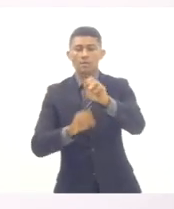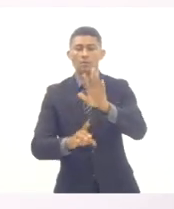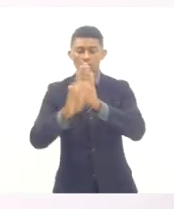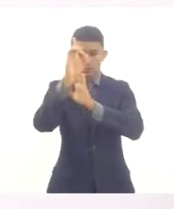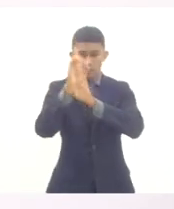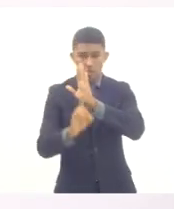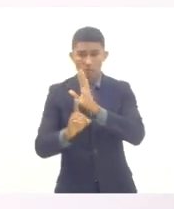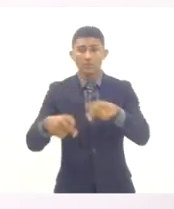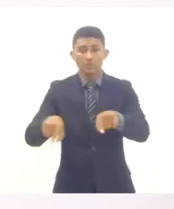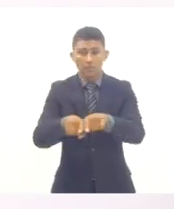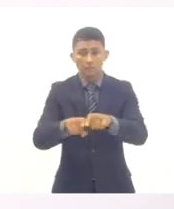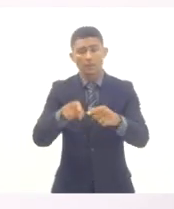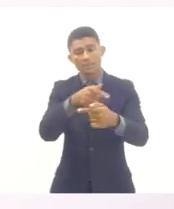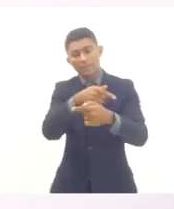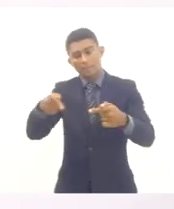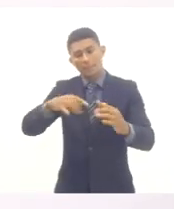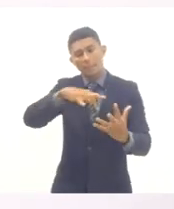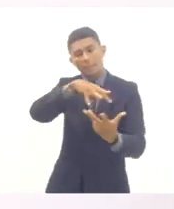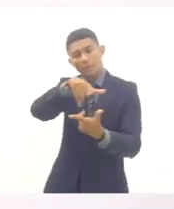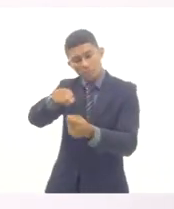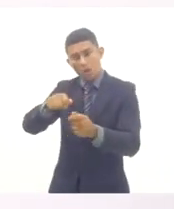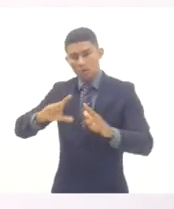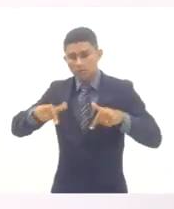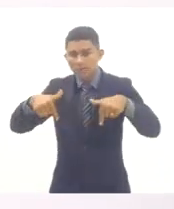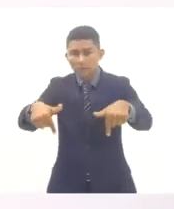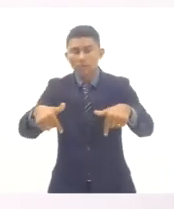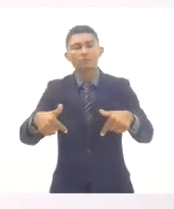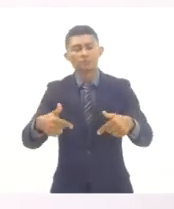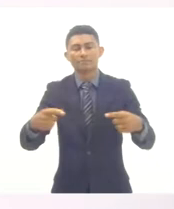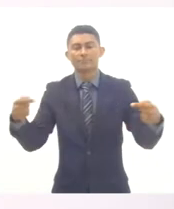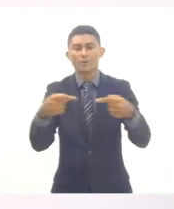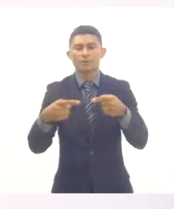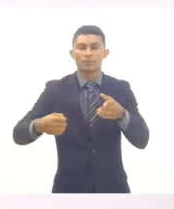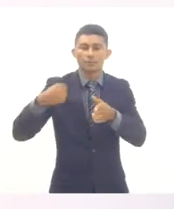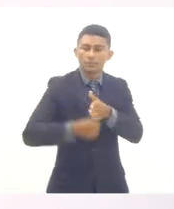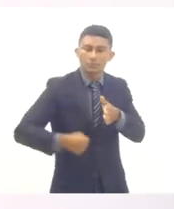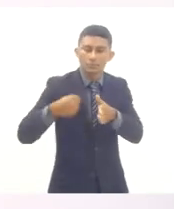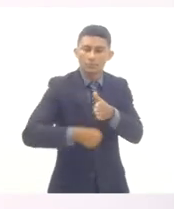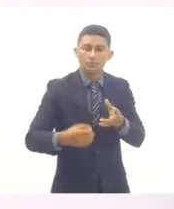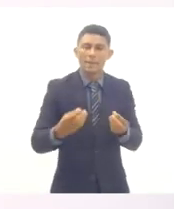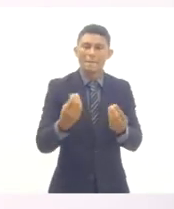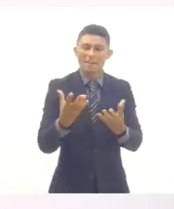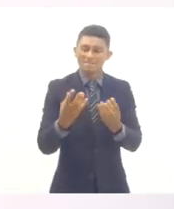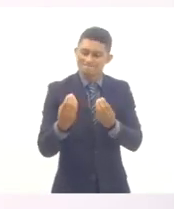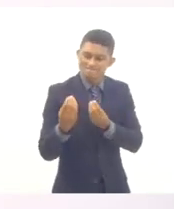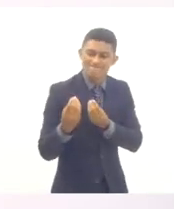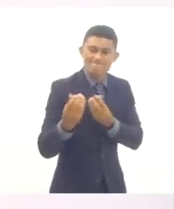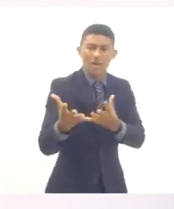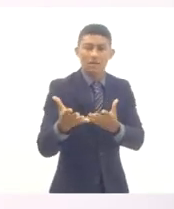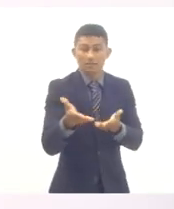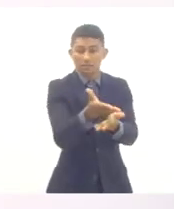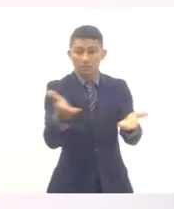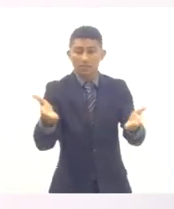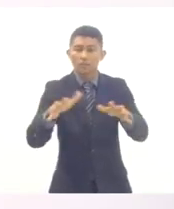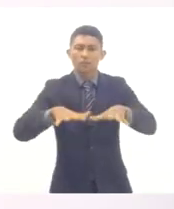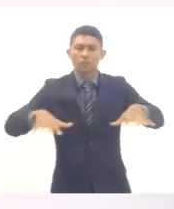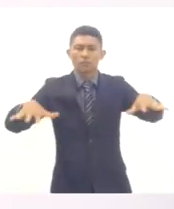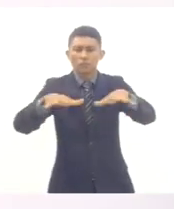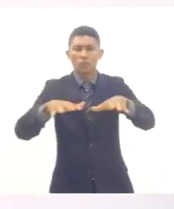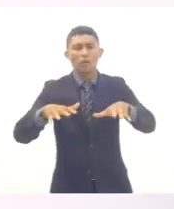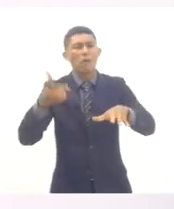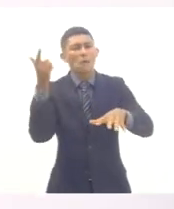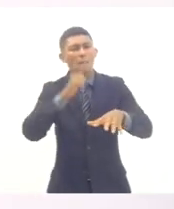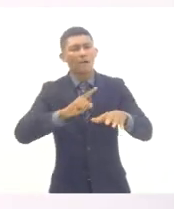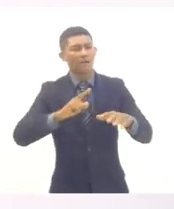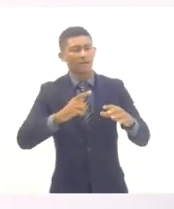são parte dessa luta para garantir, de fato, acesso à educação, para